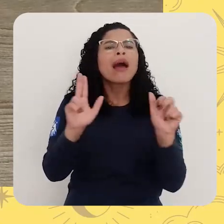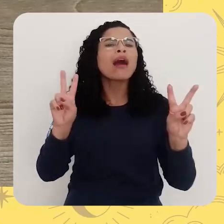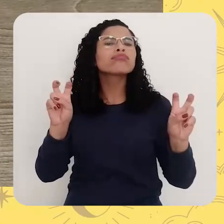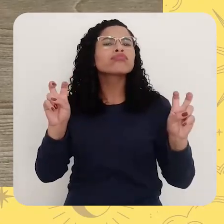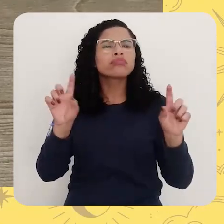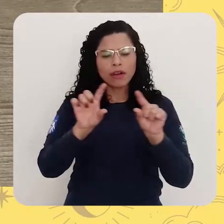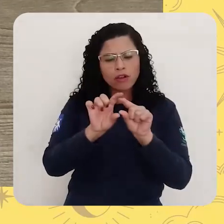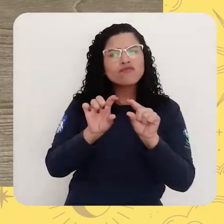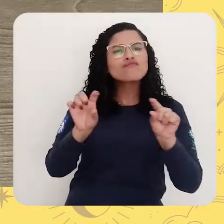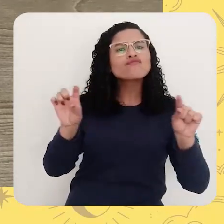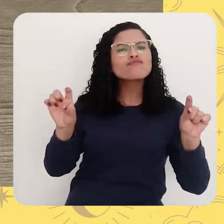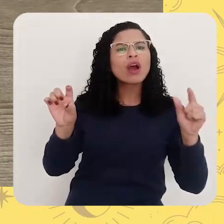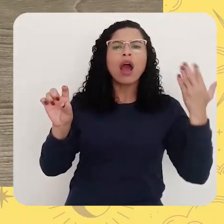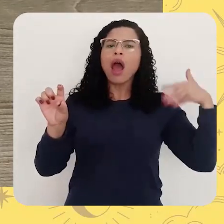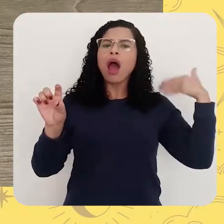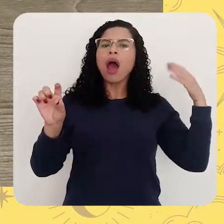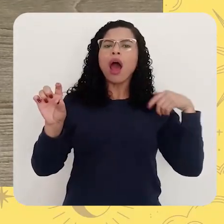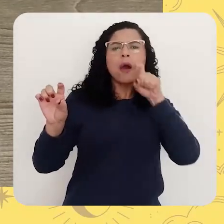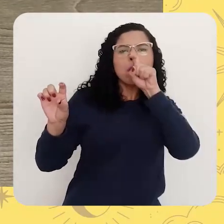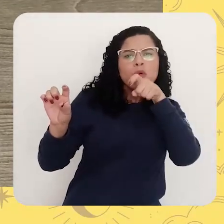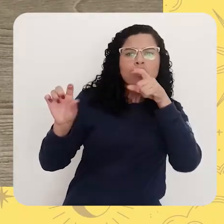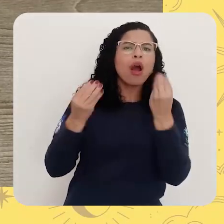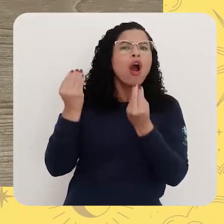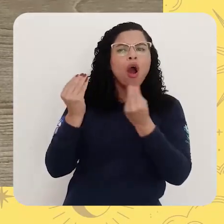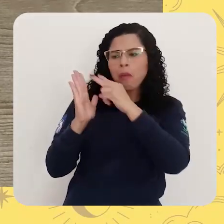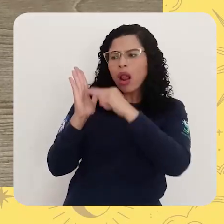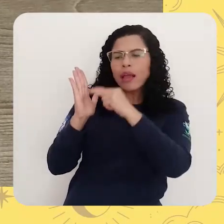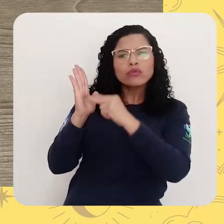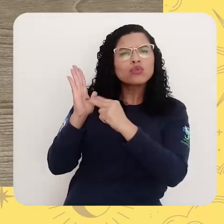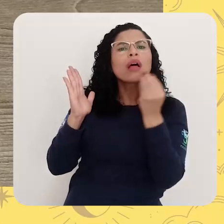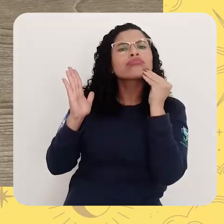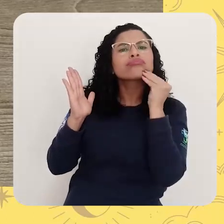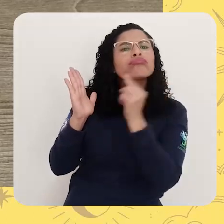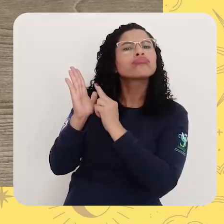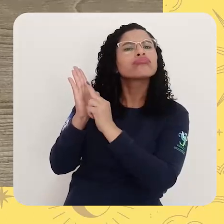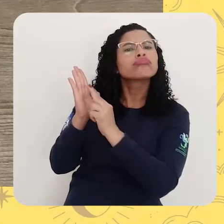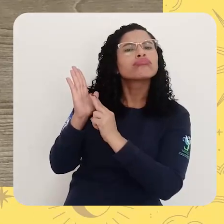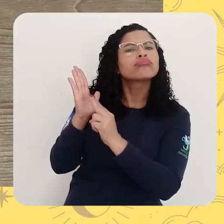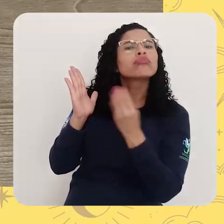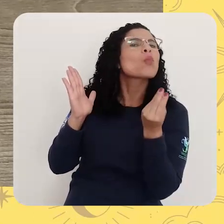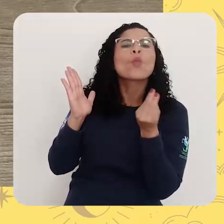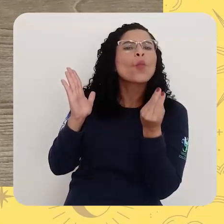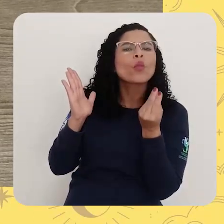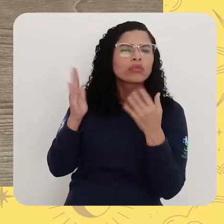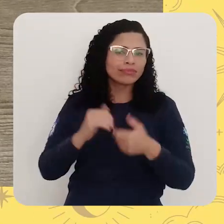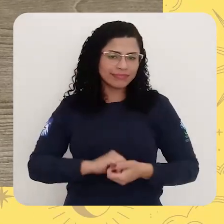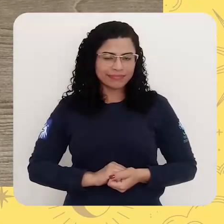Era uma bruxa. Onde será que está escrito? Era uma bruxa. O que vocês acham?